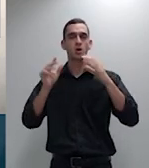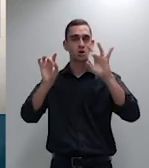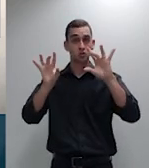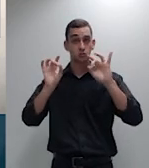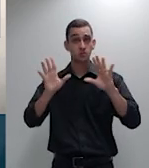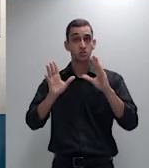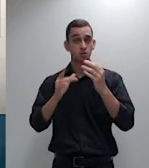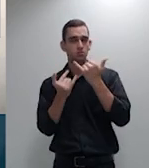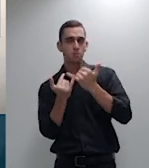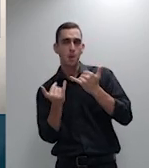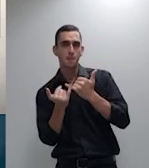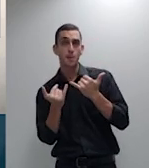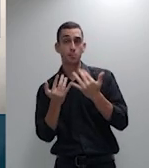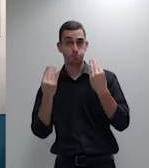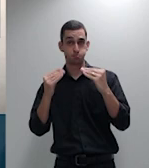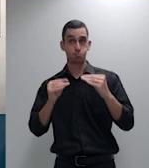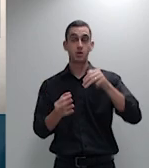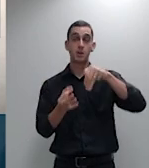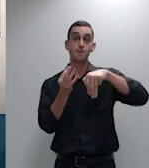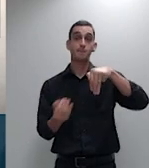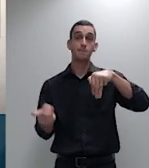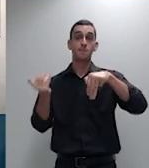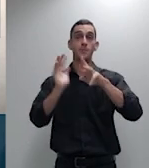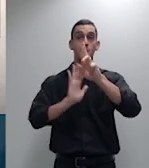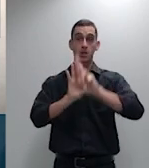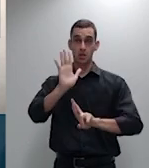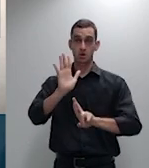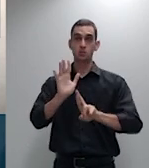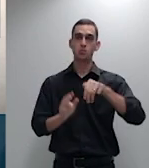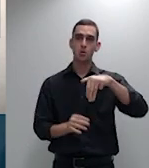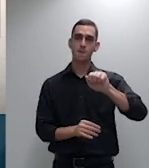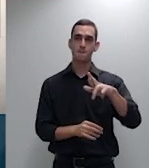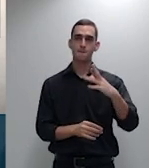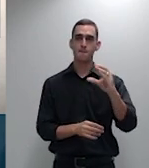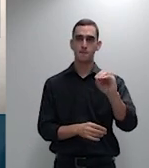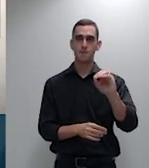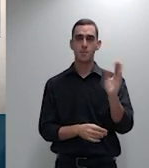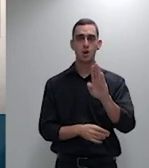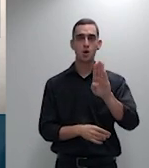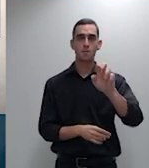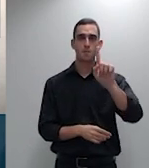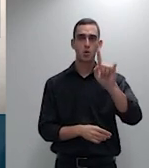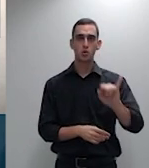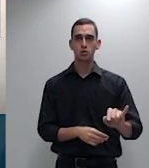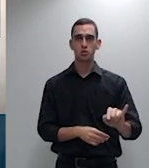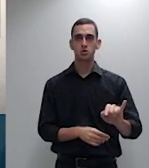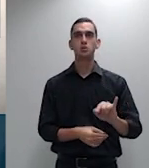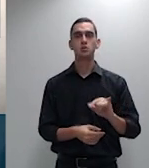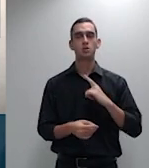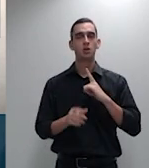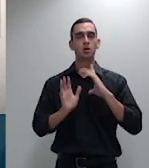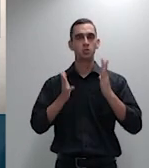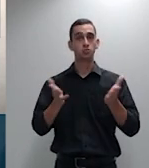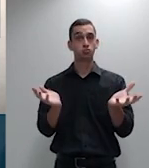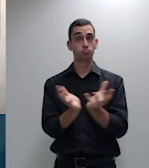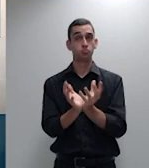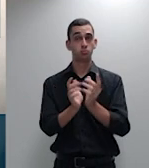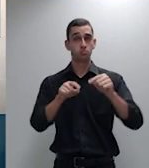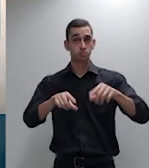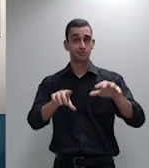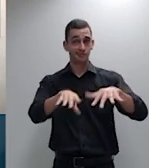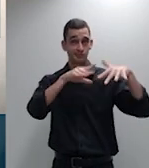Marco Muzzi julgado 2014 perante esta segunda sessão no cotejo entre esses dois julgados